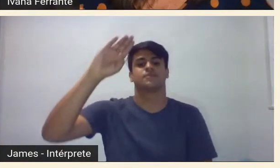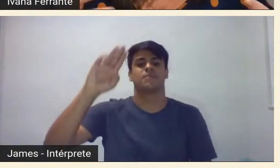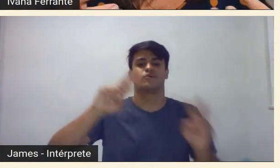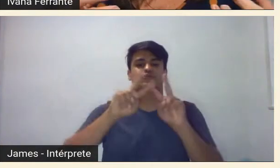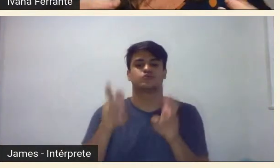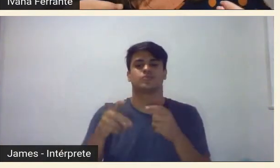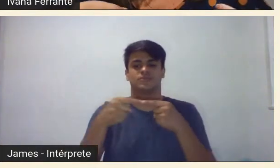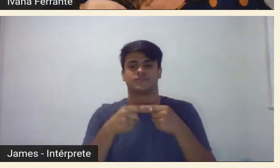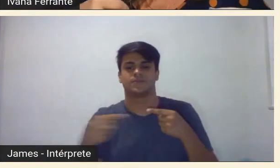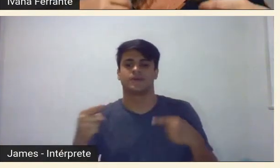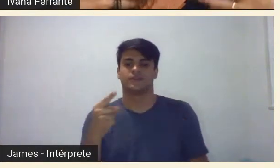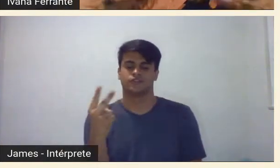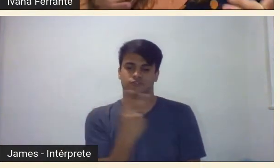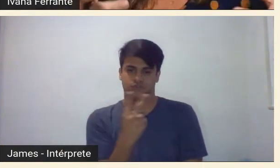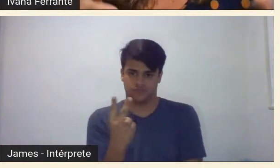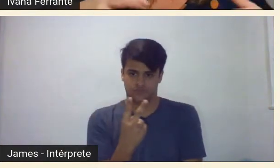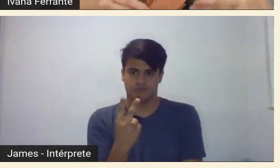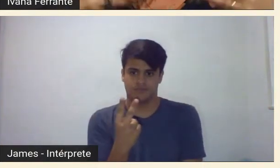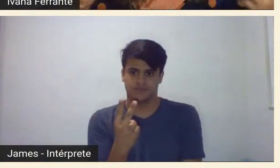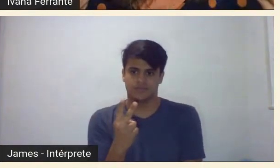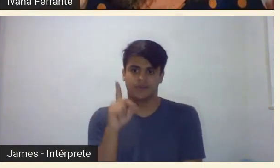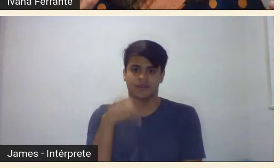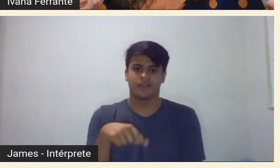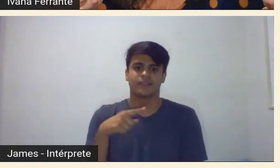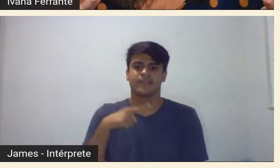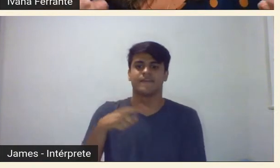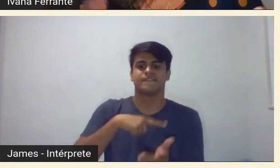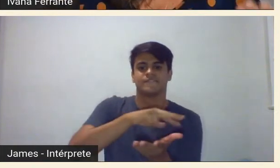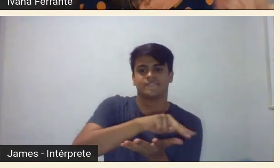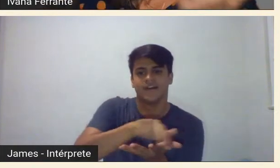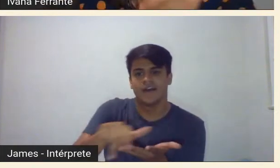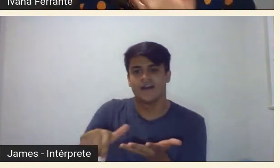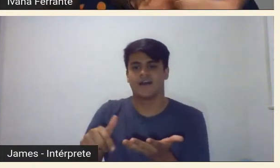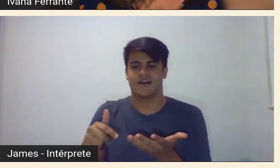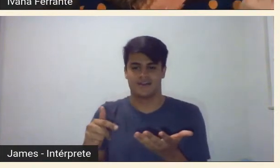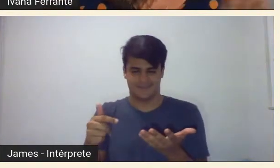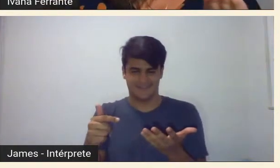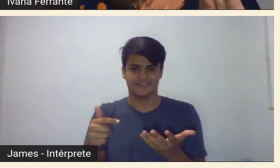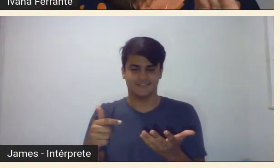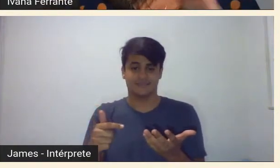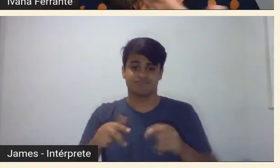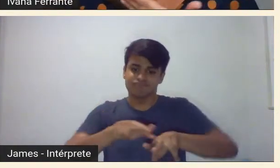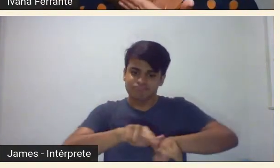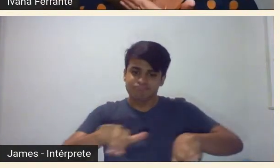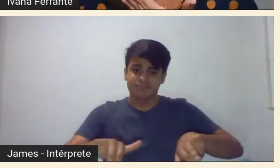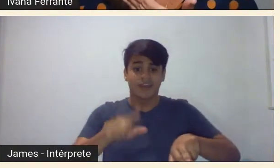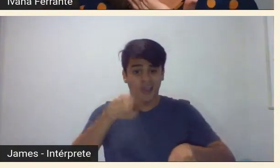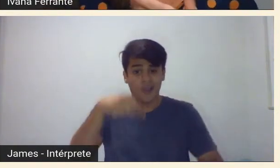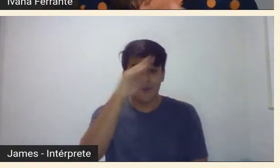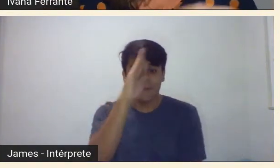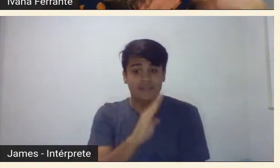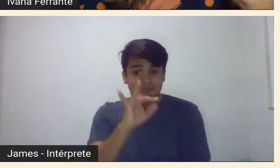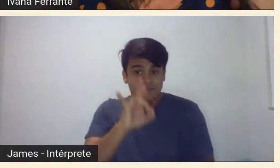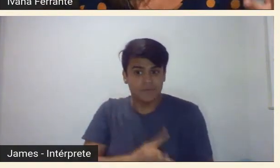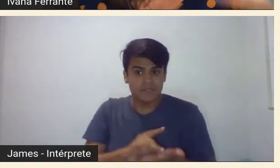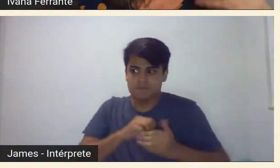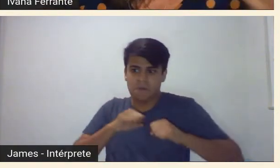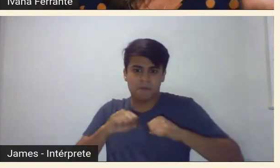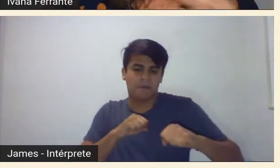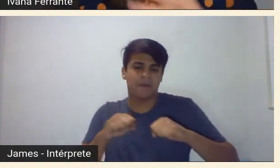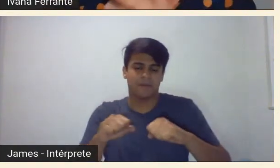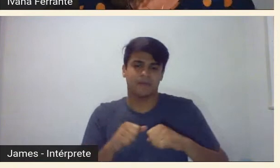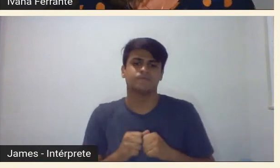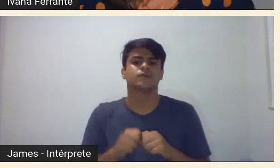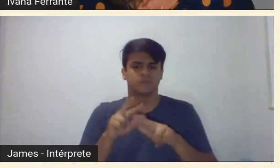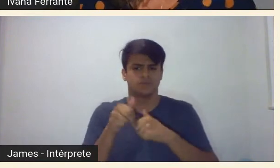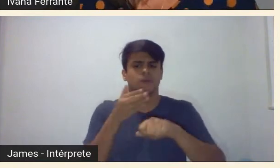22 esse tom vário múltiplo esse tom que era o Brasil ressoando ali né então participantes